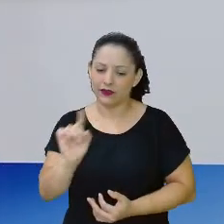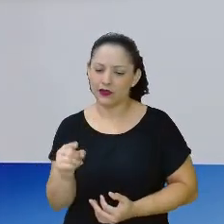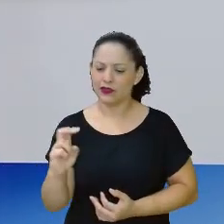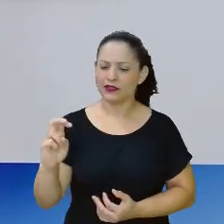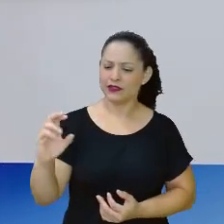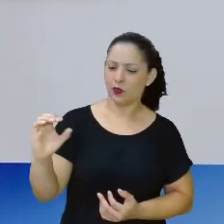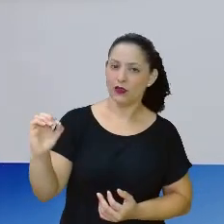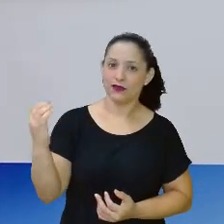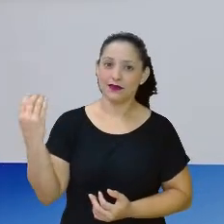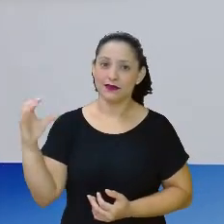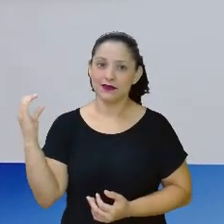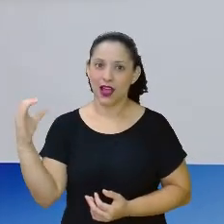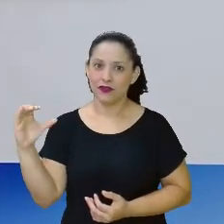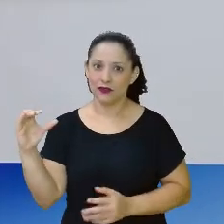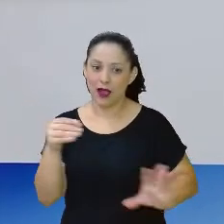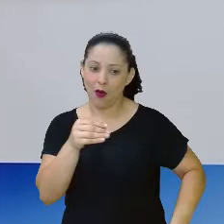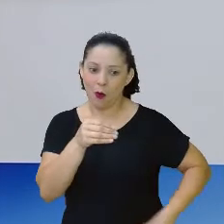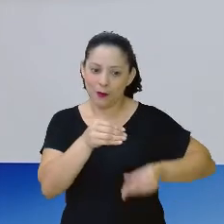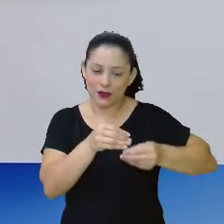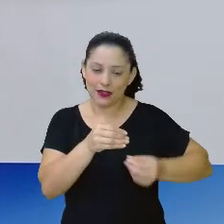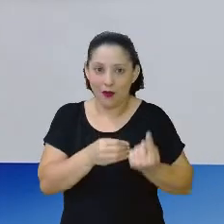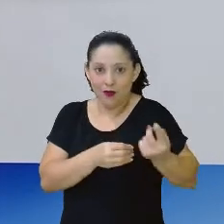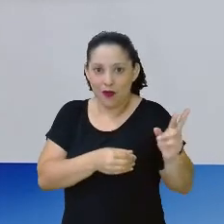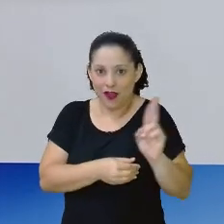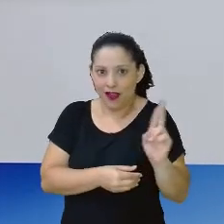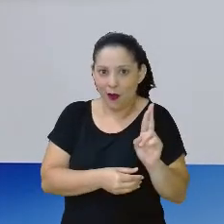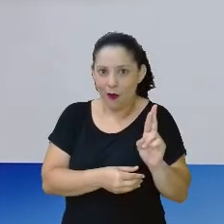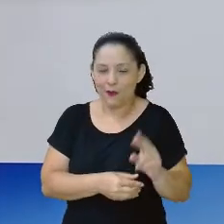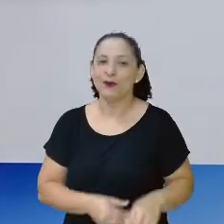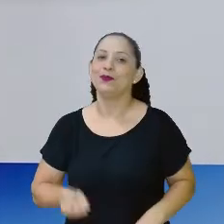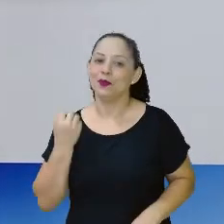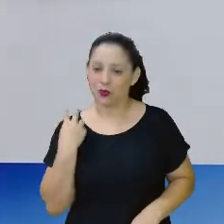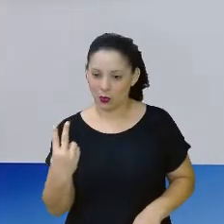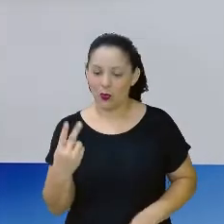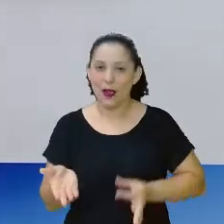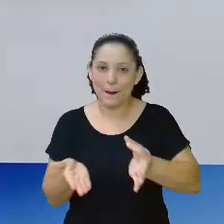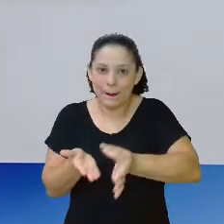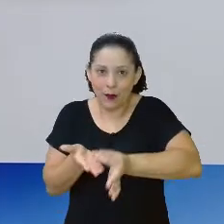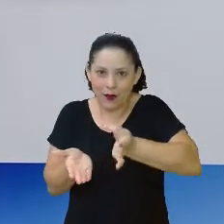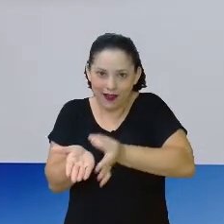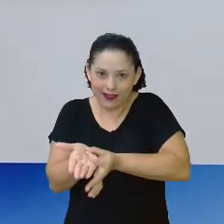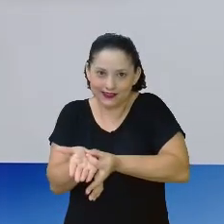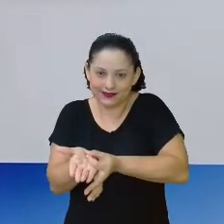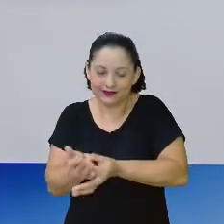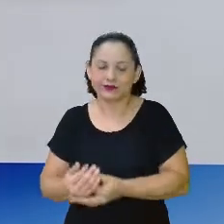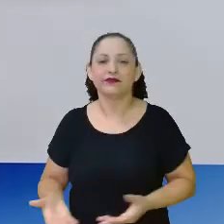completar um real? Então eu preciso de duas, não é? Por quê?